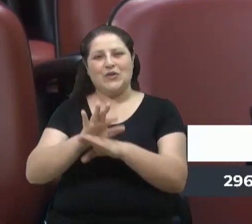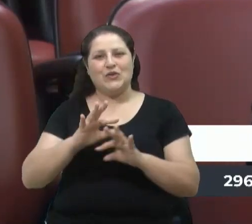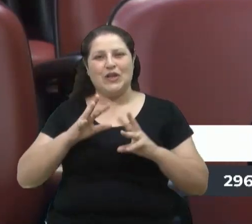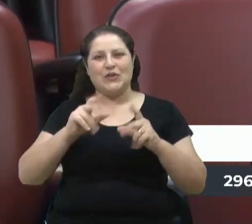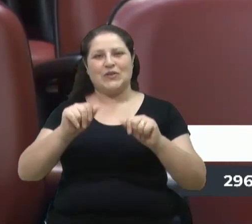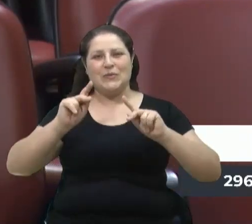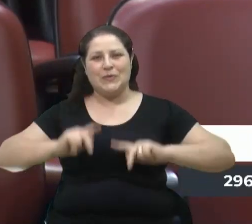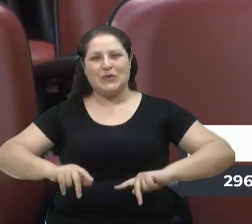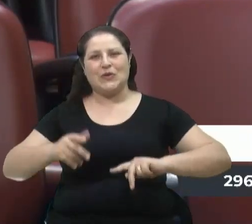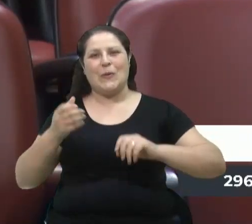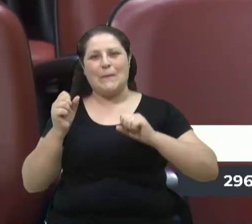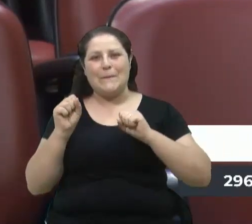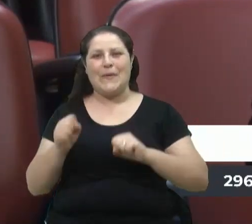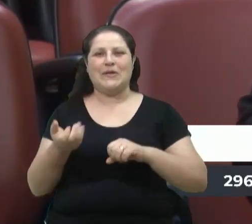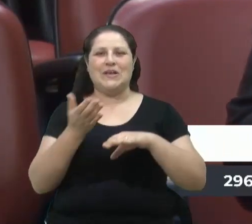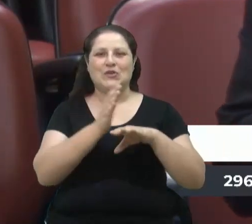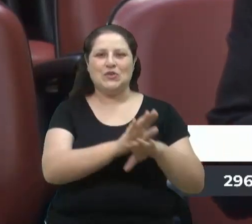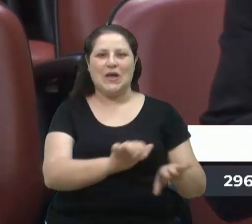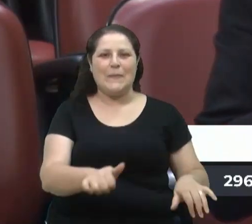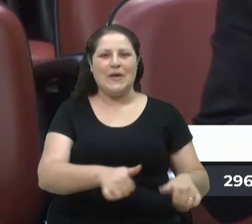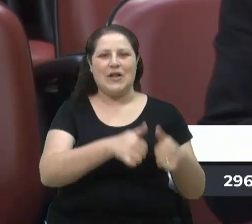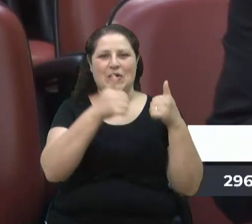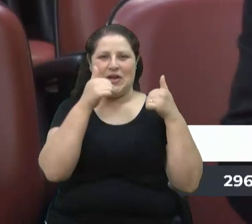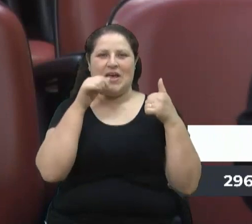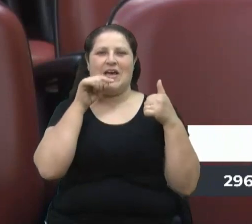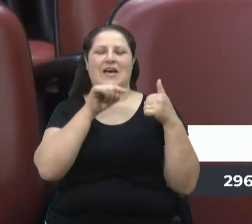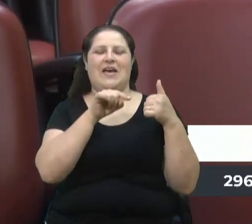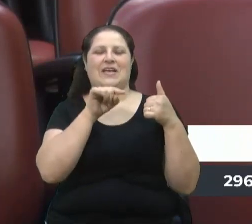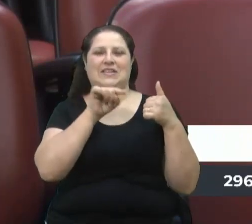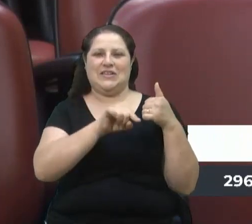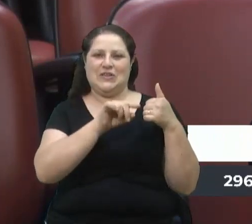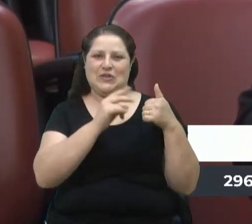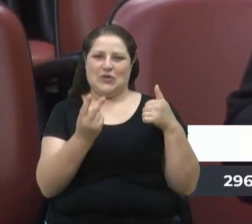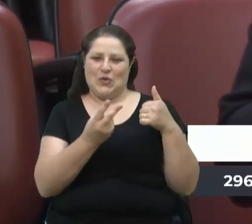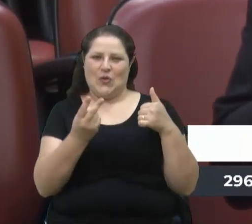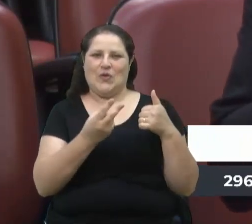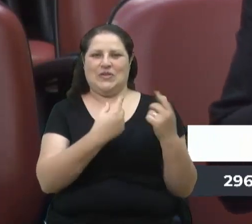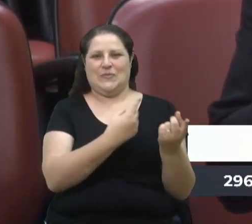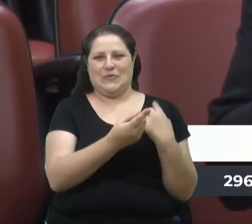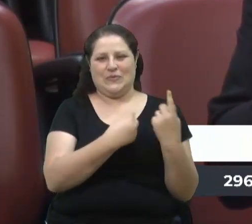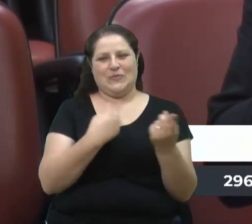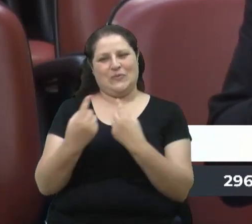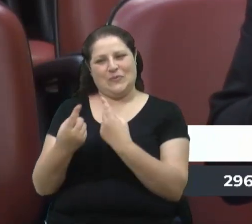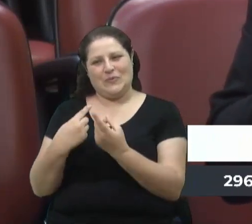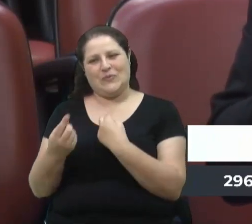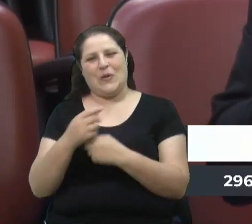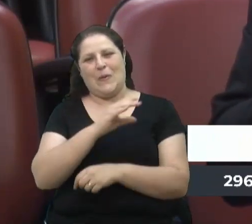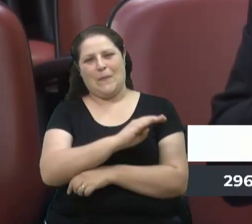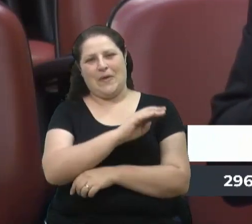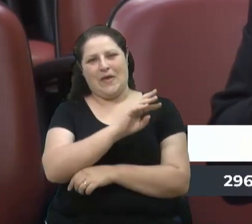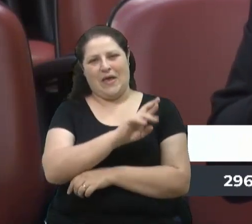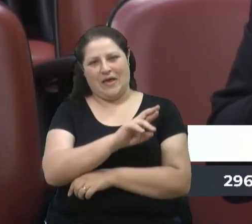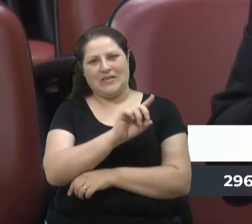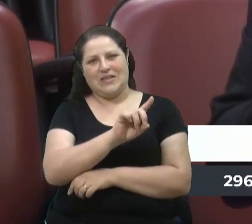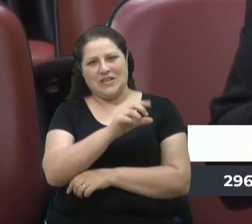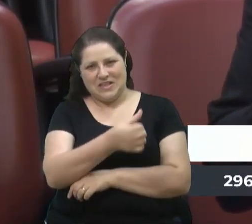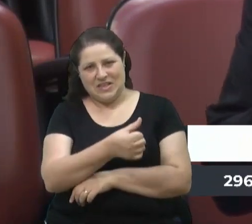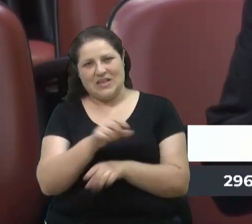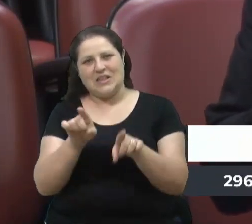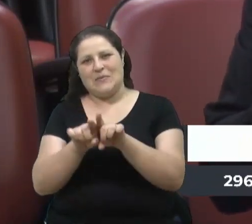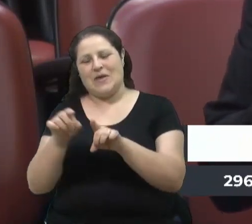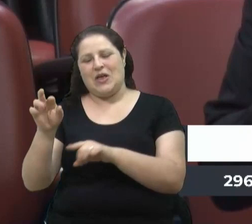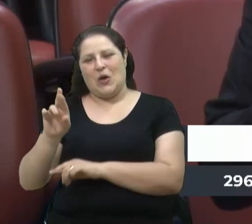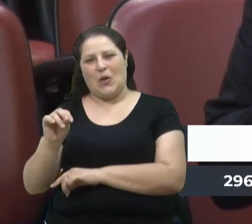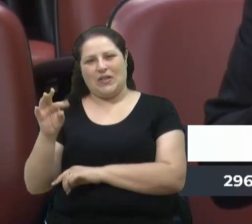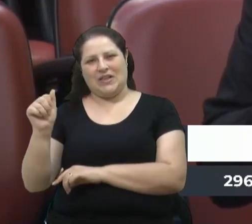ajudar, que possam melhorar a BX116, ficar melhor, para que nós possamos entregar a BX116 e a Rota do Sol